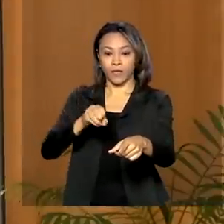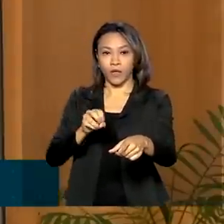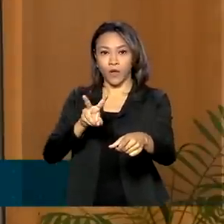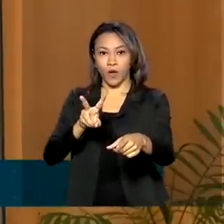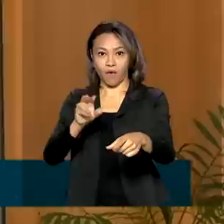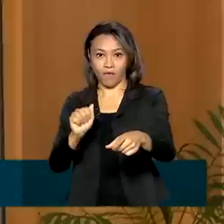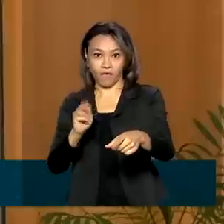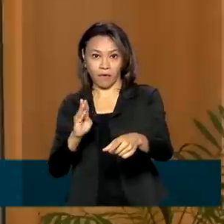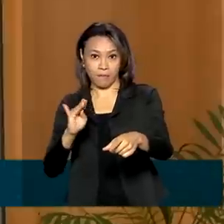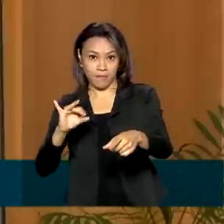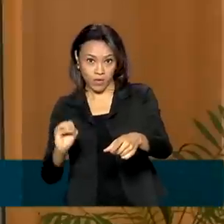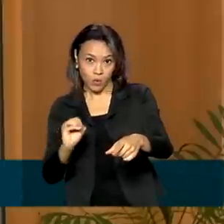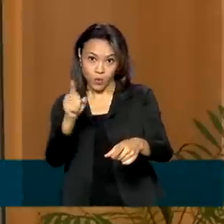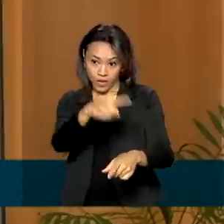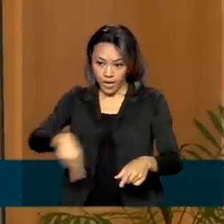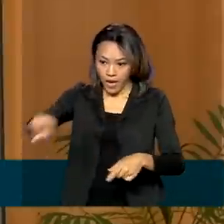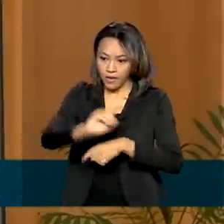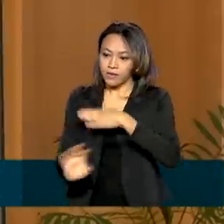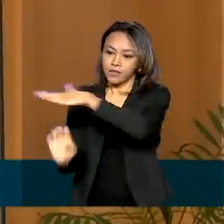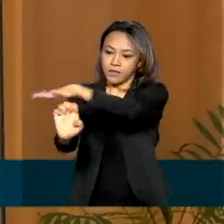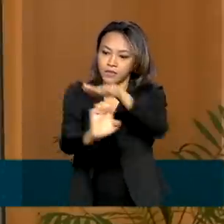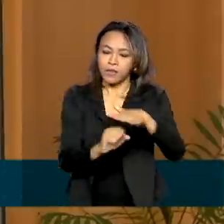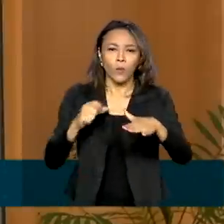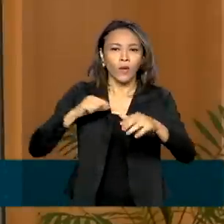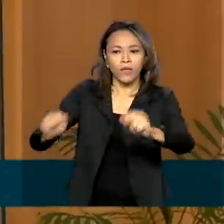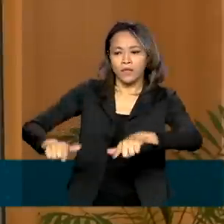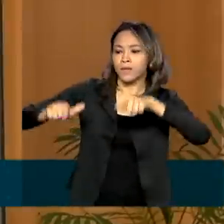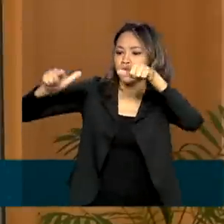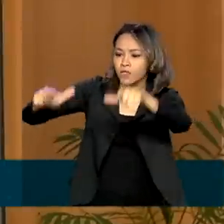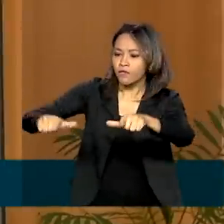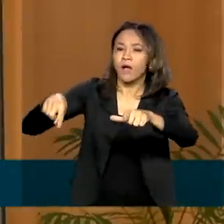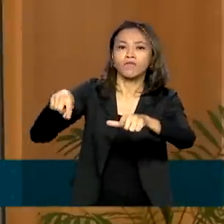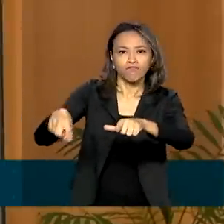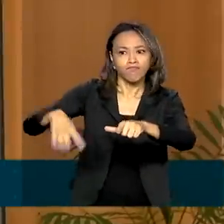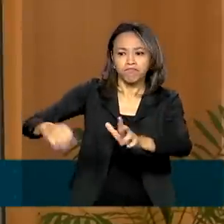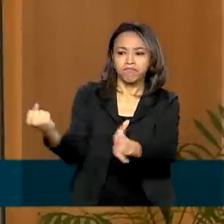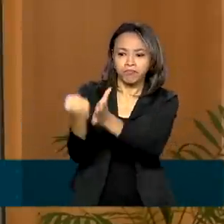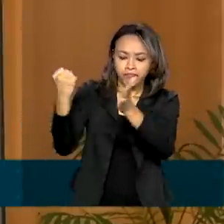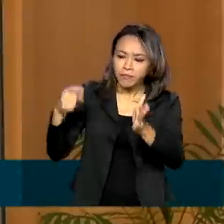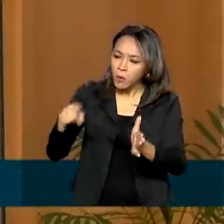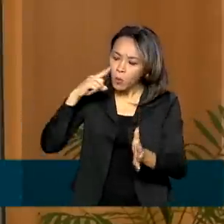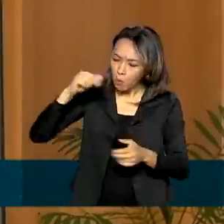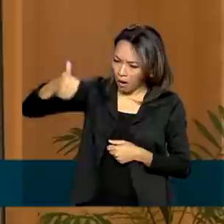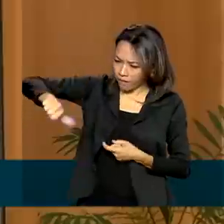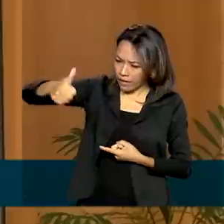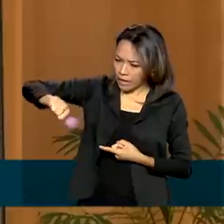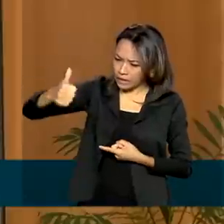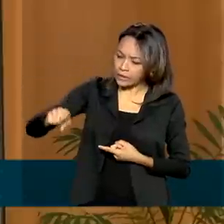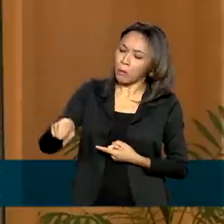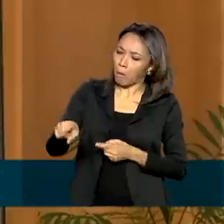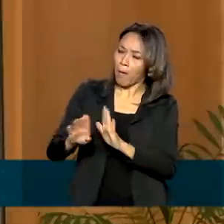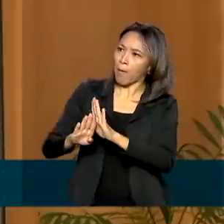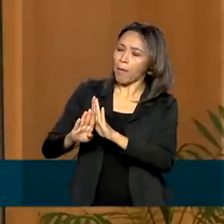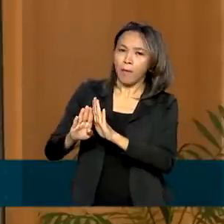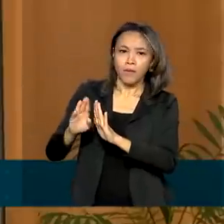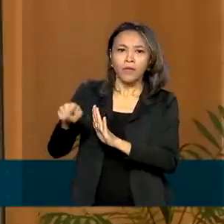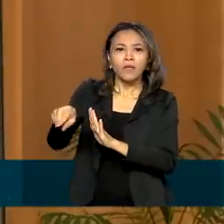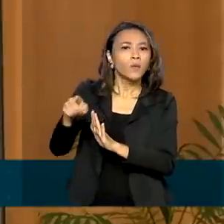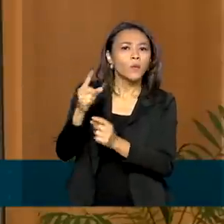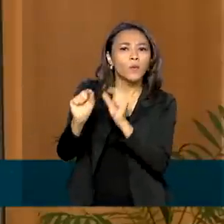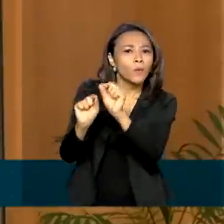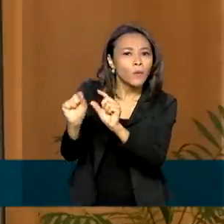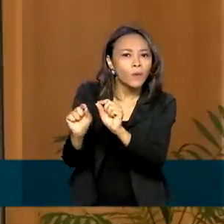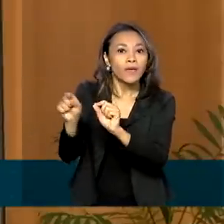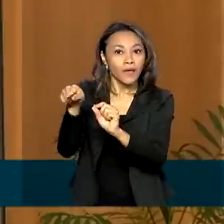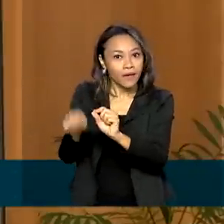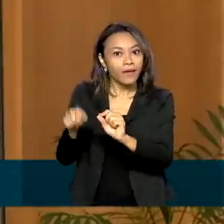produtores de biocombustíveis certificados com base em uma nota de eficiência energética ambiental proveniente